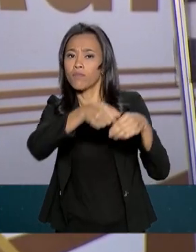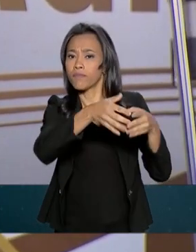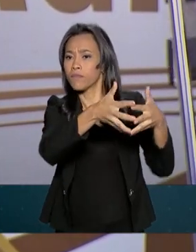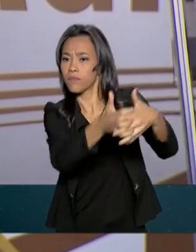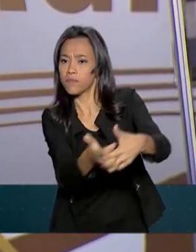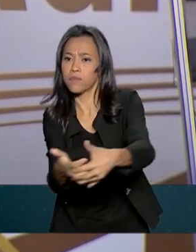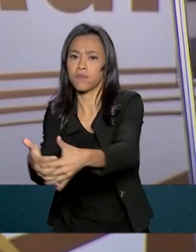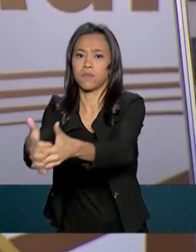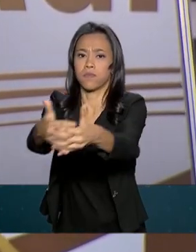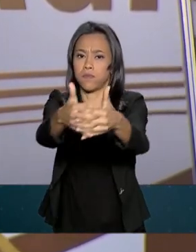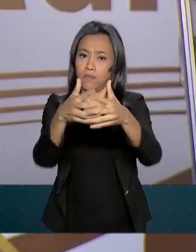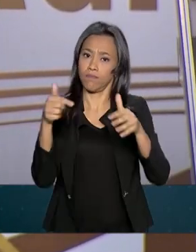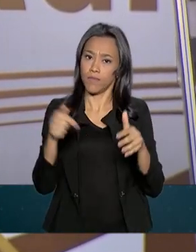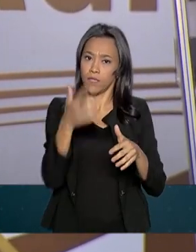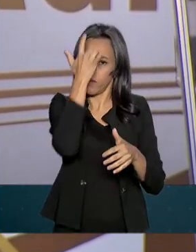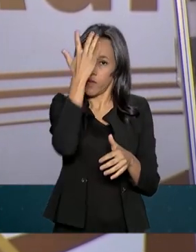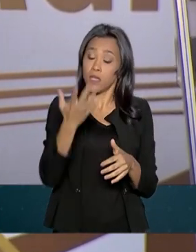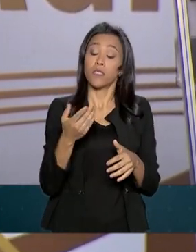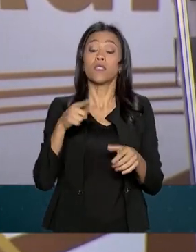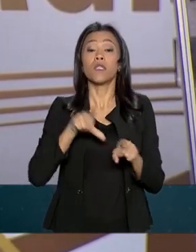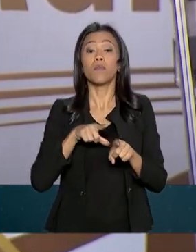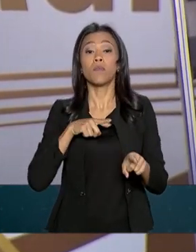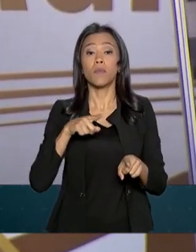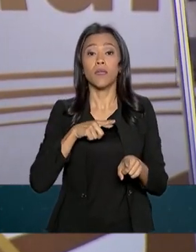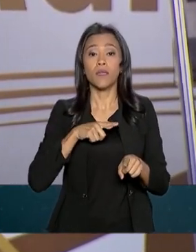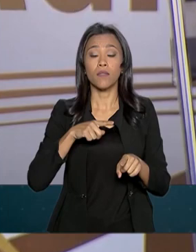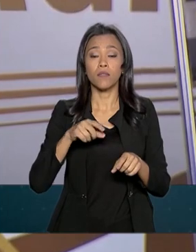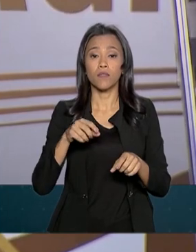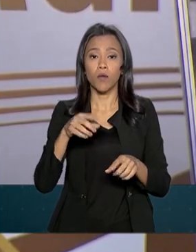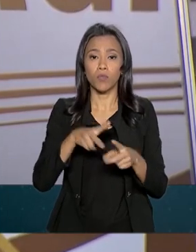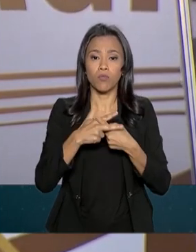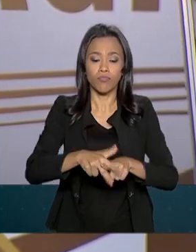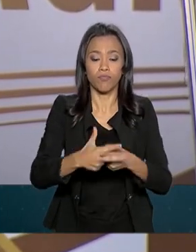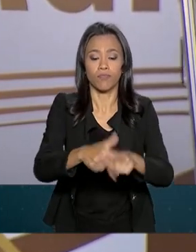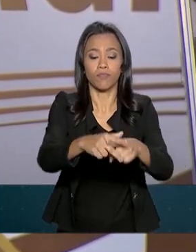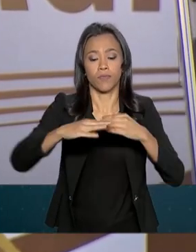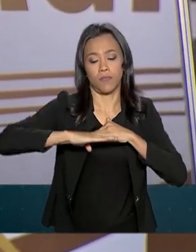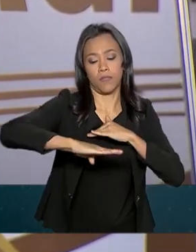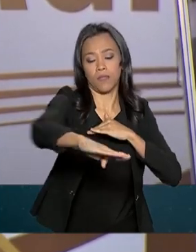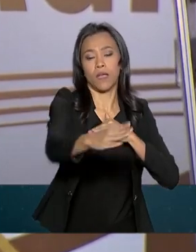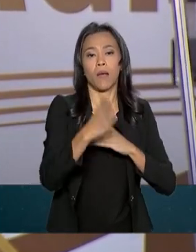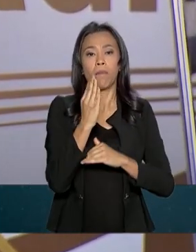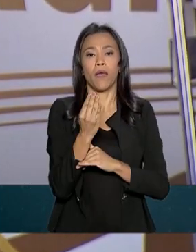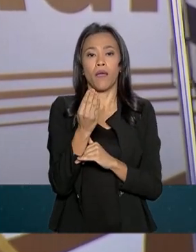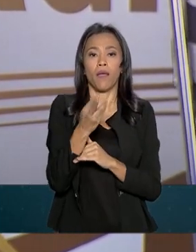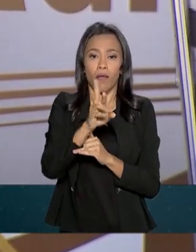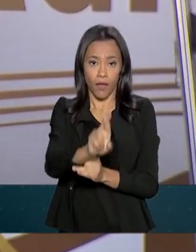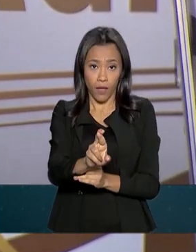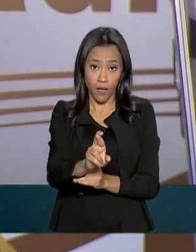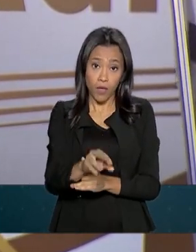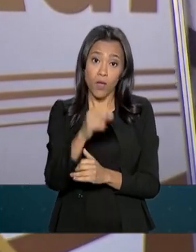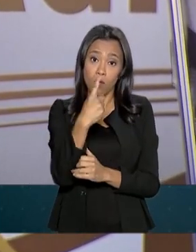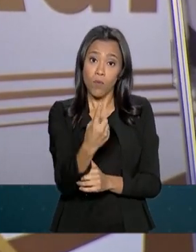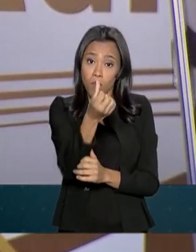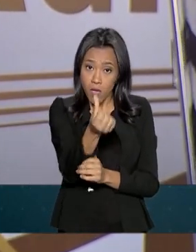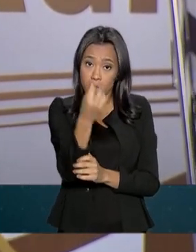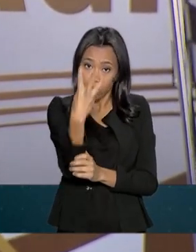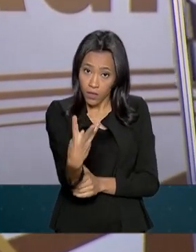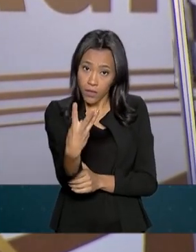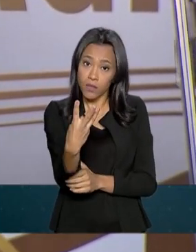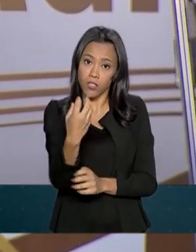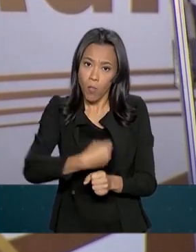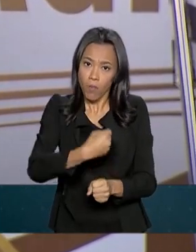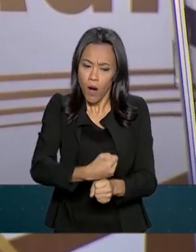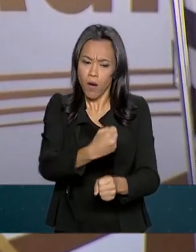seja completada ainda no corrente ano. Uma